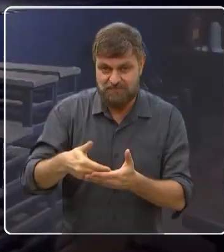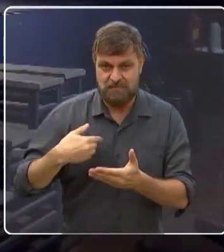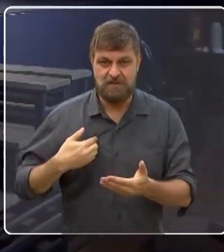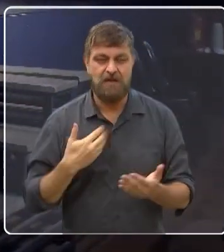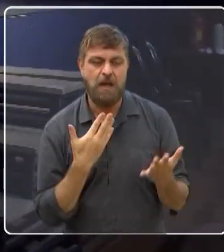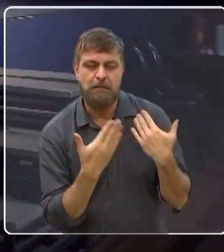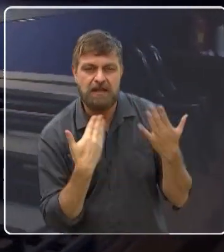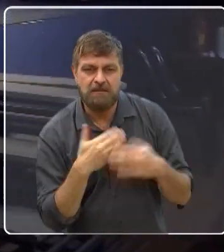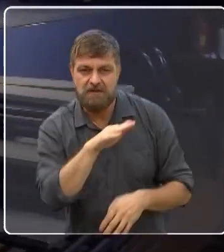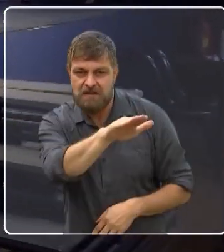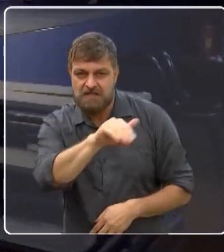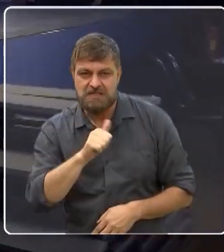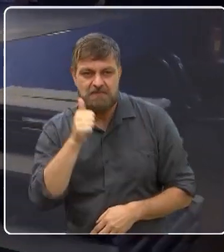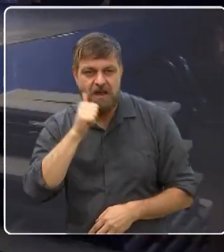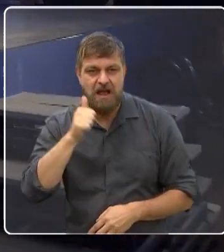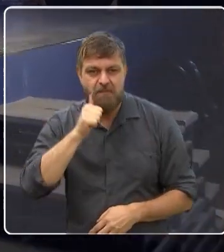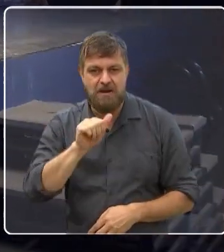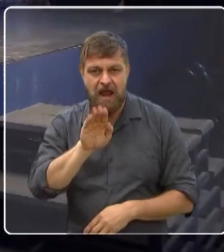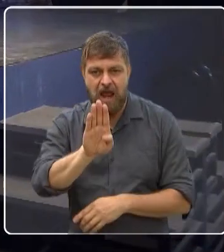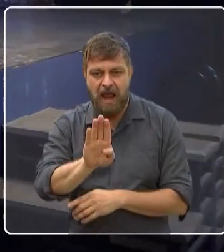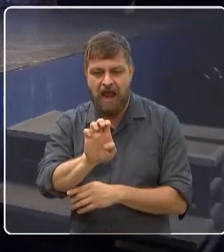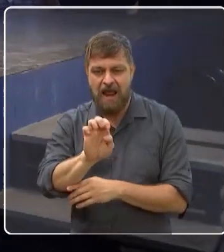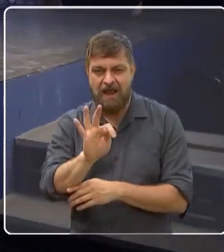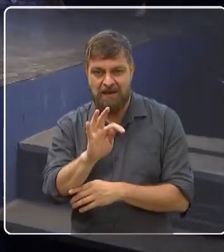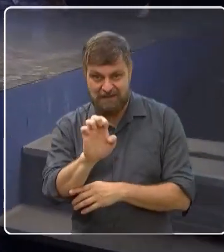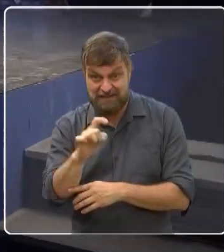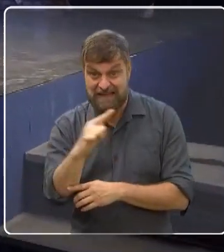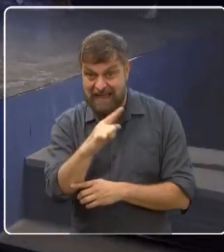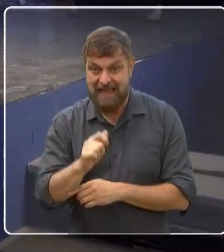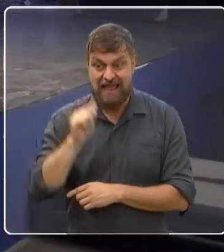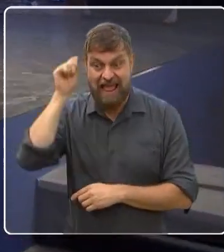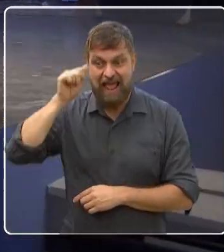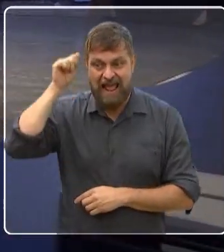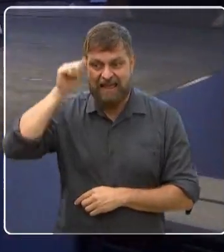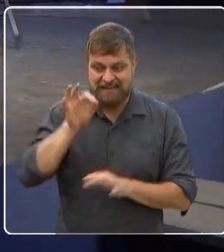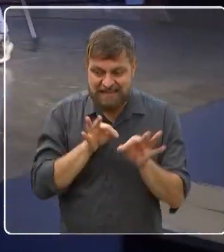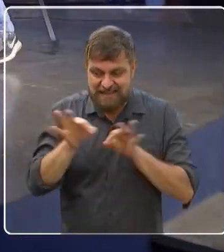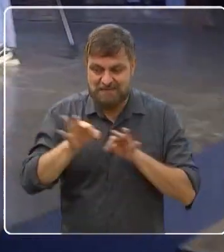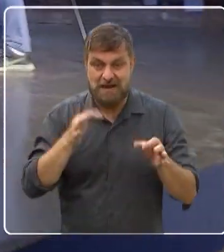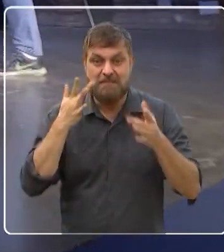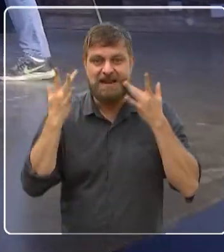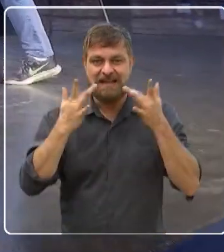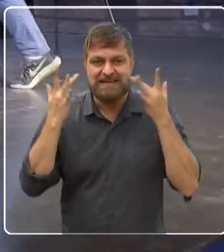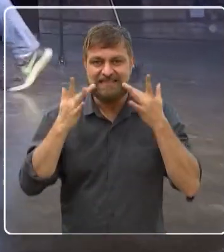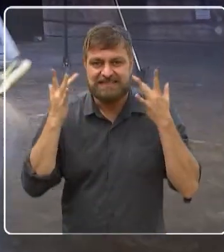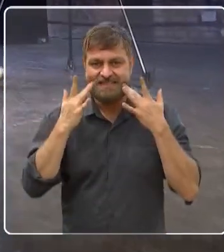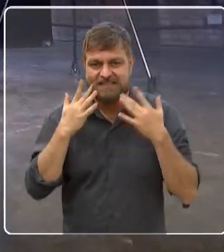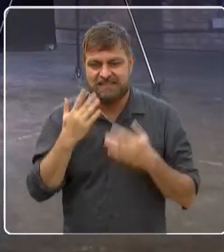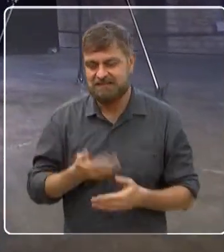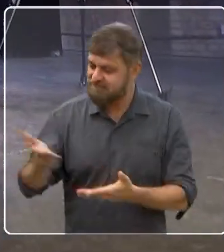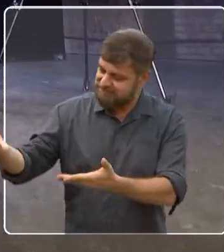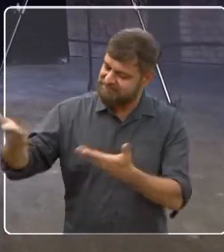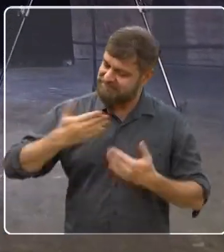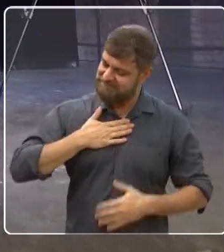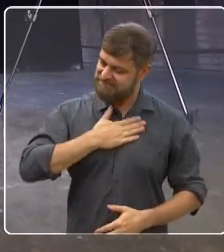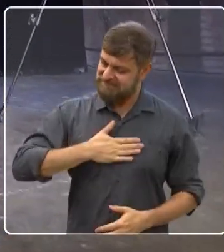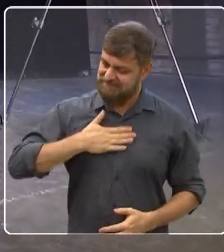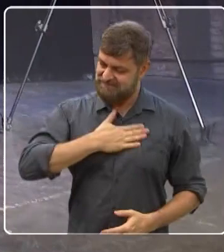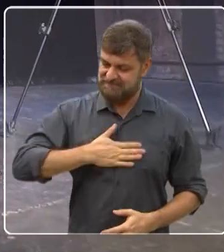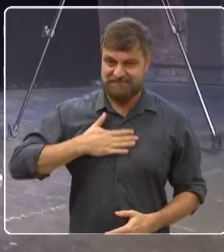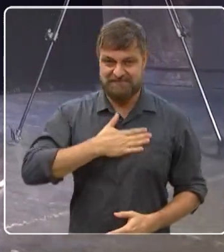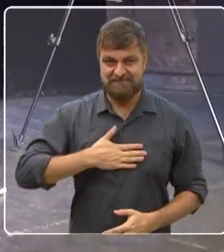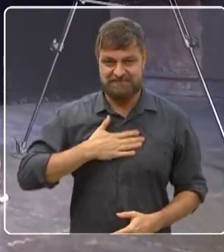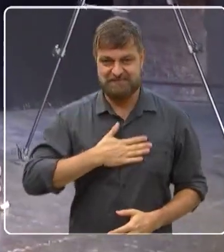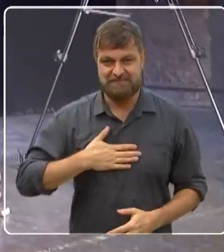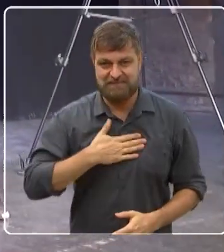vai bater um papo com a Beth, ela é atriz e também produtora. Tudo bem, Beth? Olá, André, seja bem-vindo. Muito obrigado